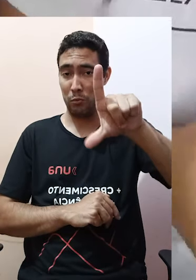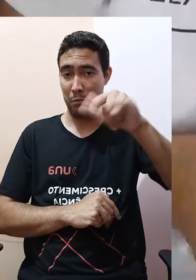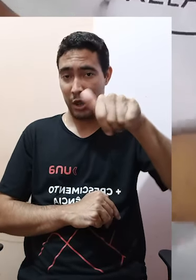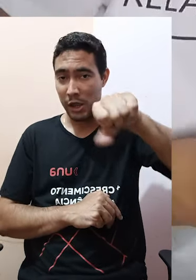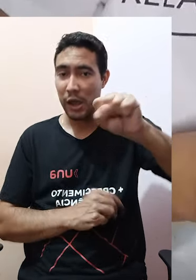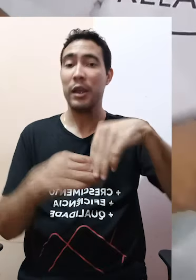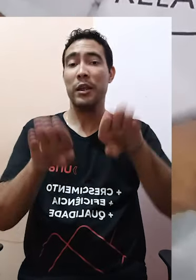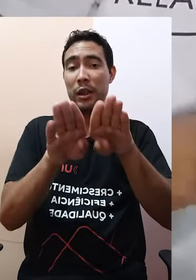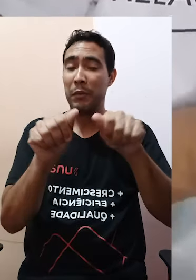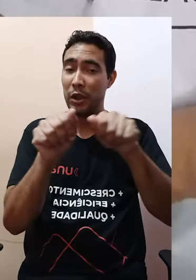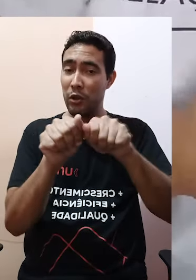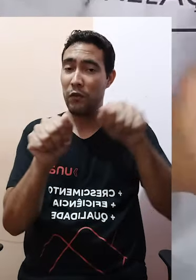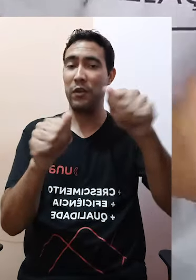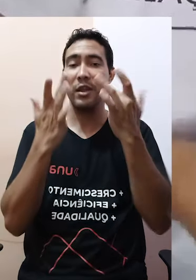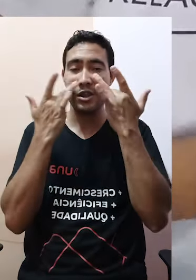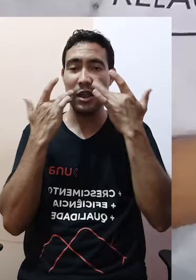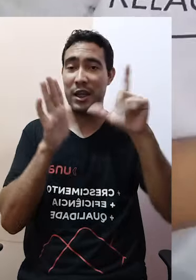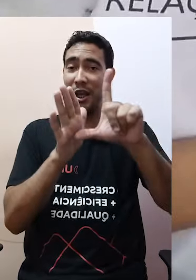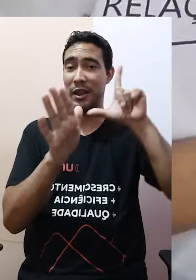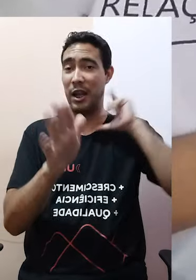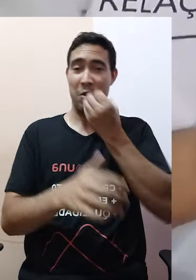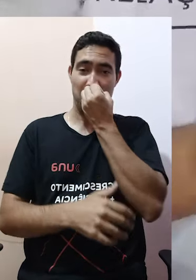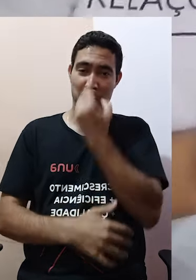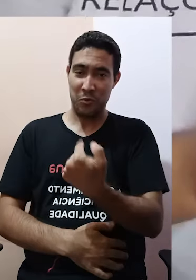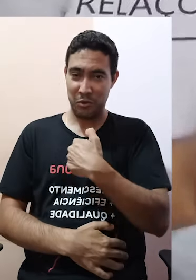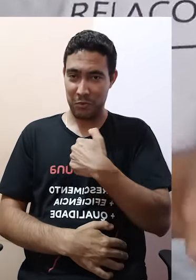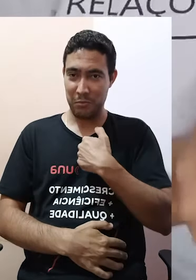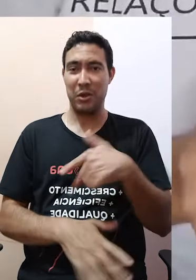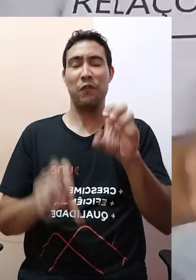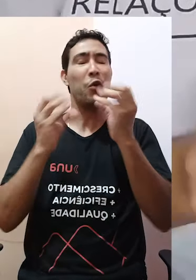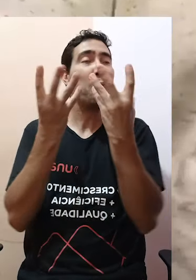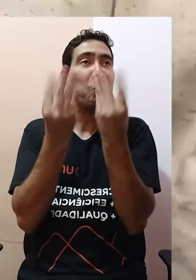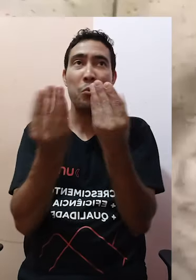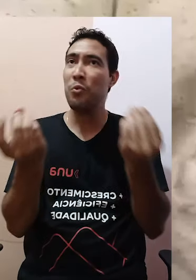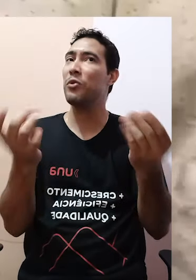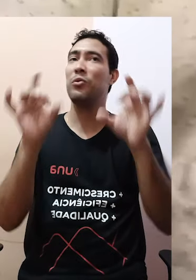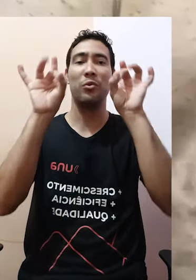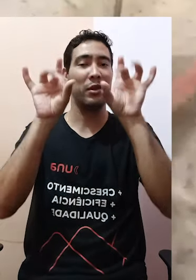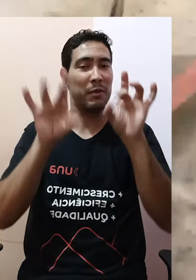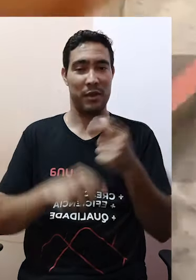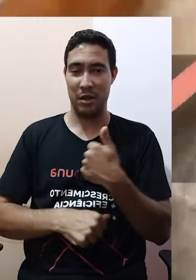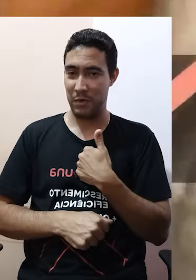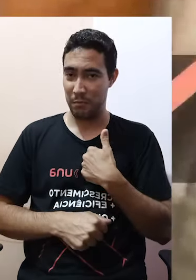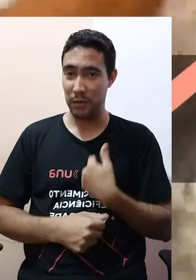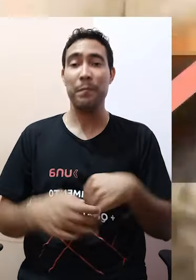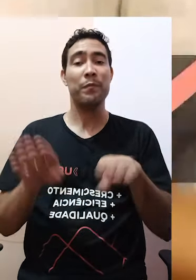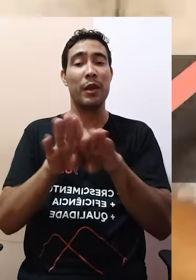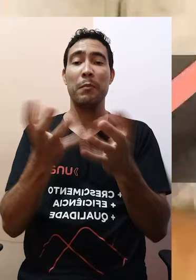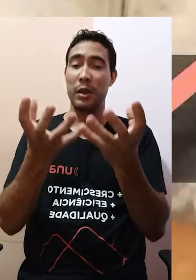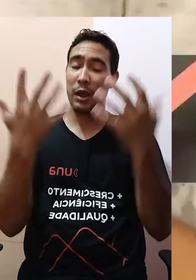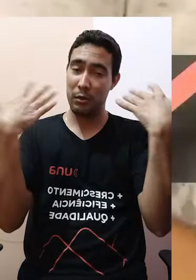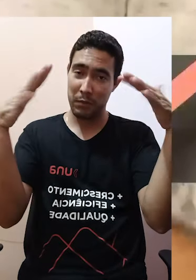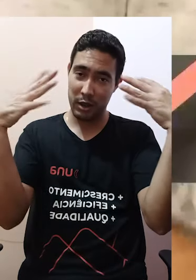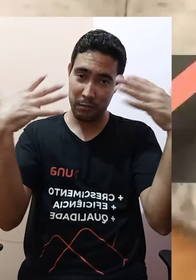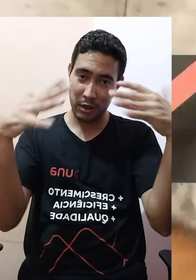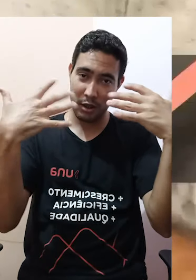ter feito teatro lá atrás, isso foi muito marcante e muito especial para mim. Eu gostaria aqui de parabenizar